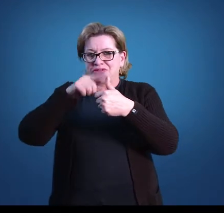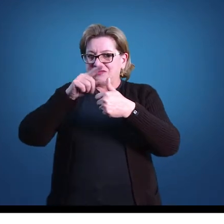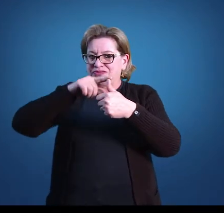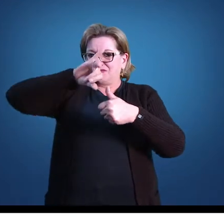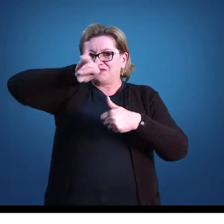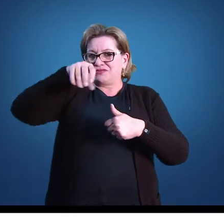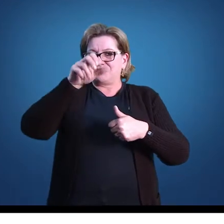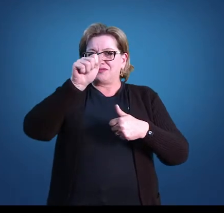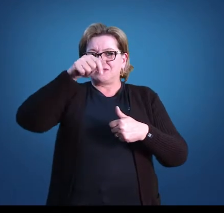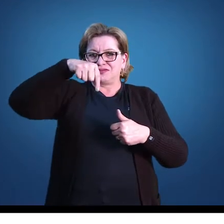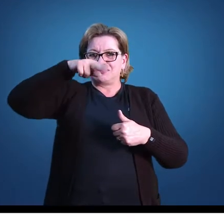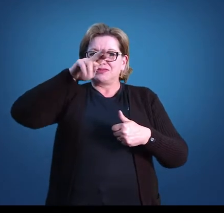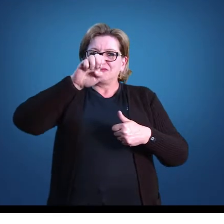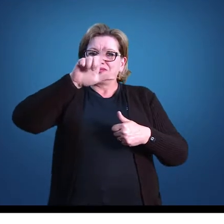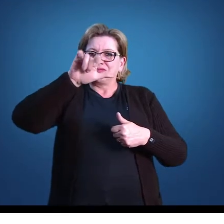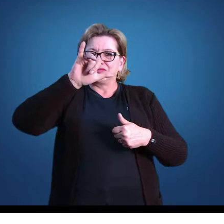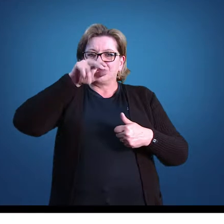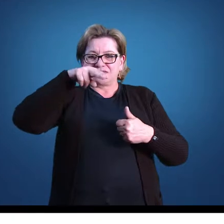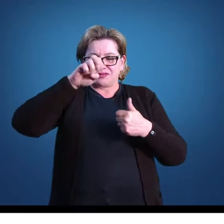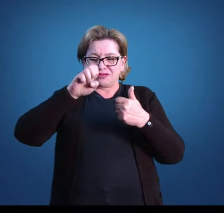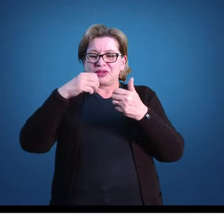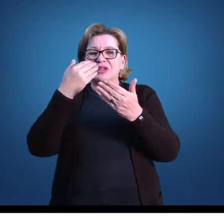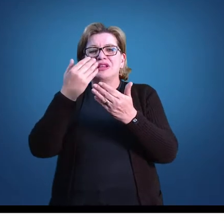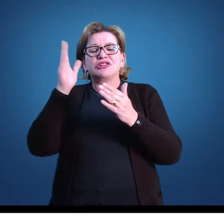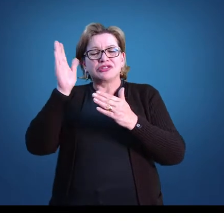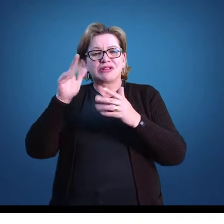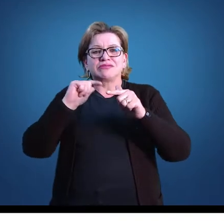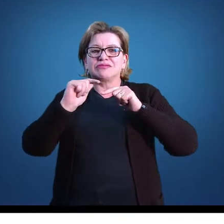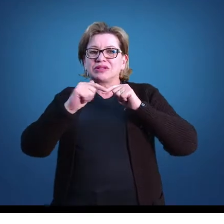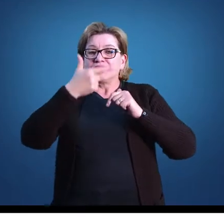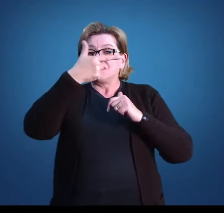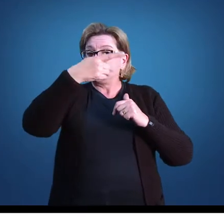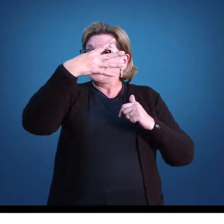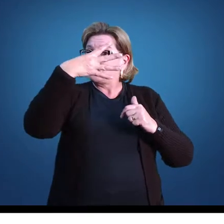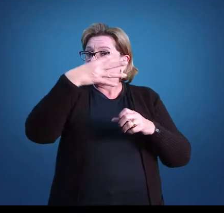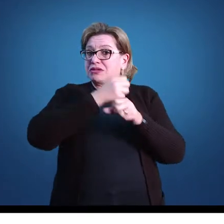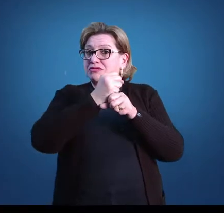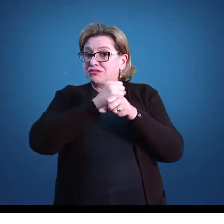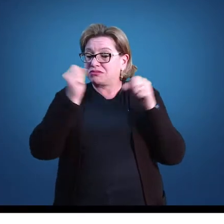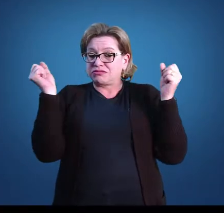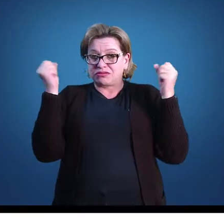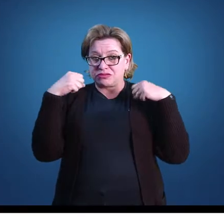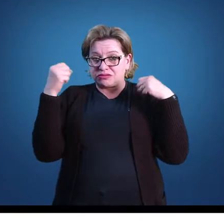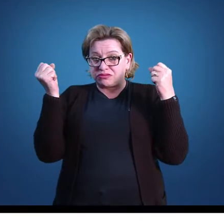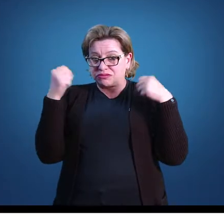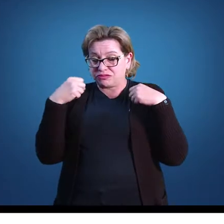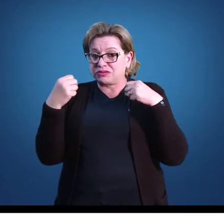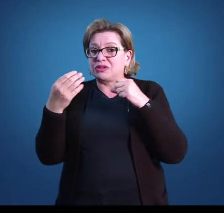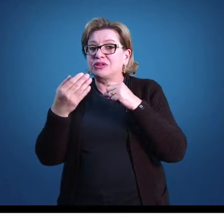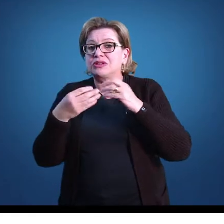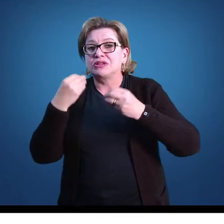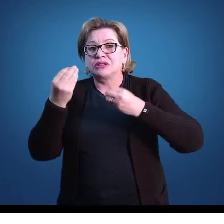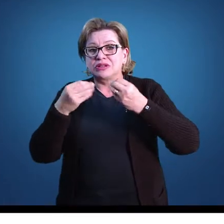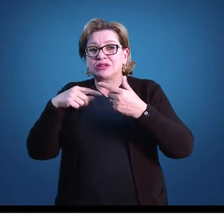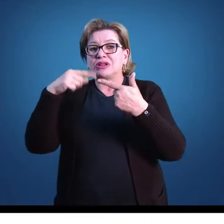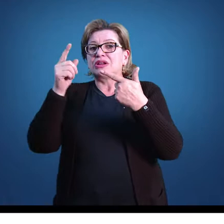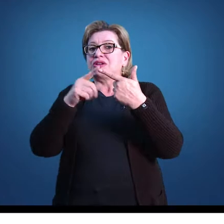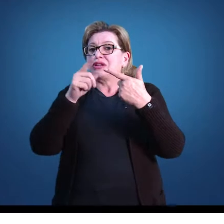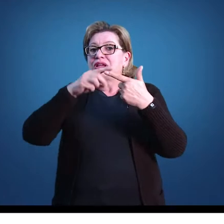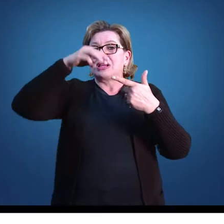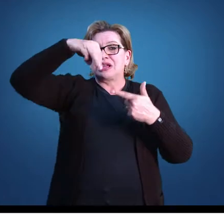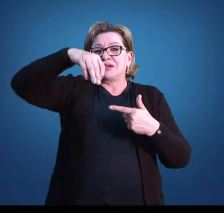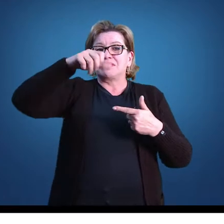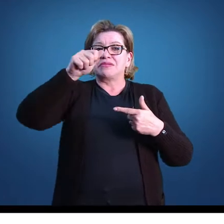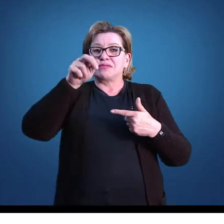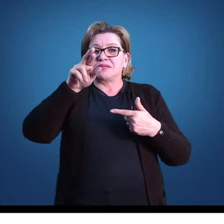atua há 24 anos com o ensino fundamental e o ensino médio. A professora Maria Luciane, que atua há 19 anos também com o ensino